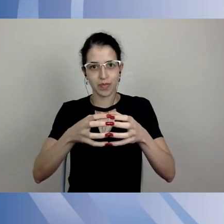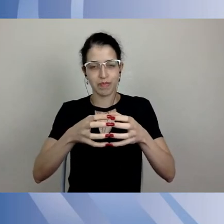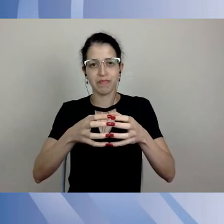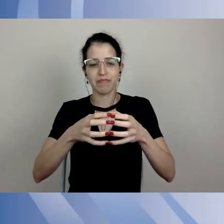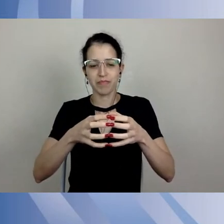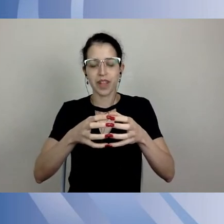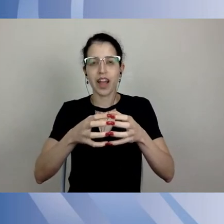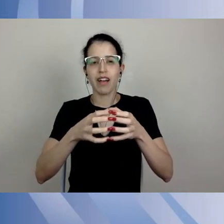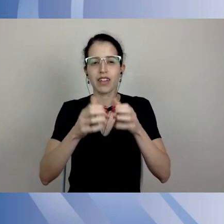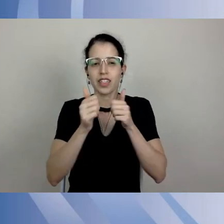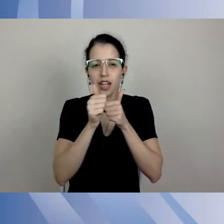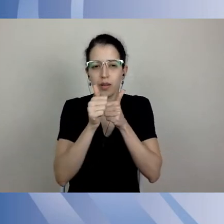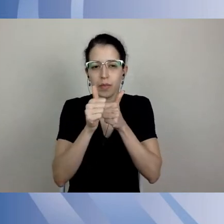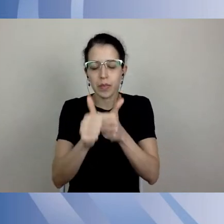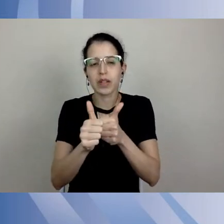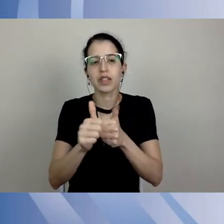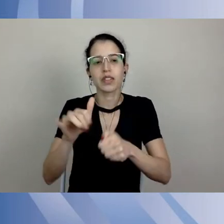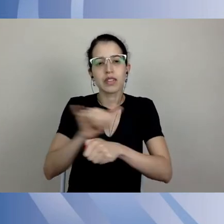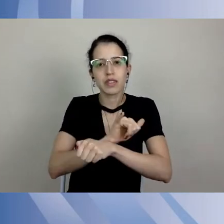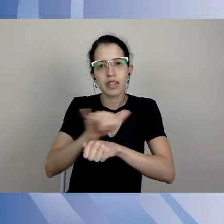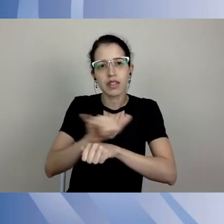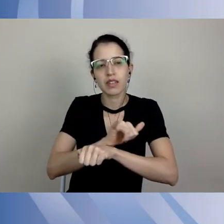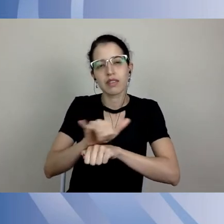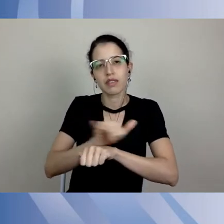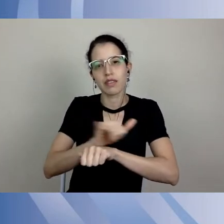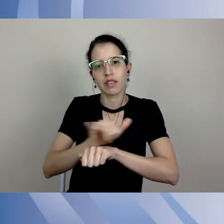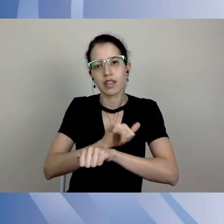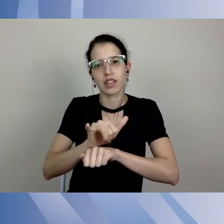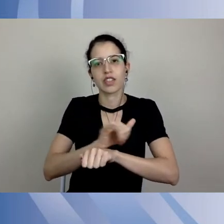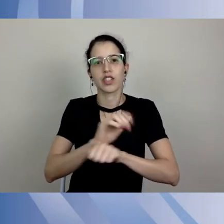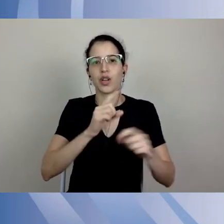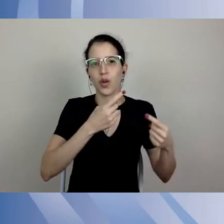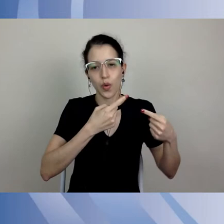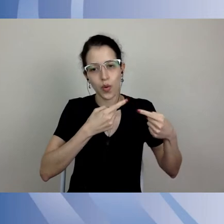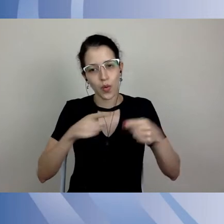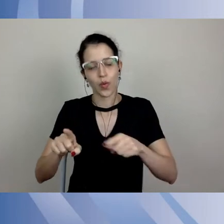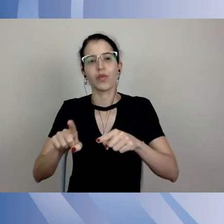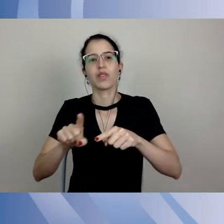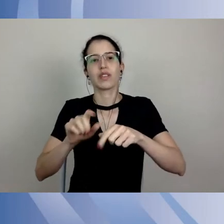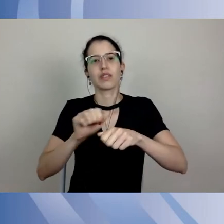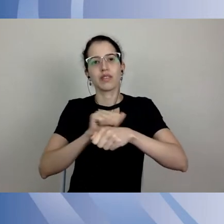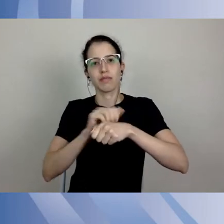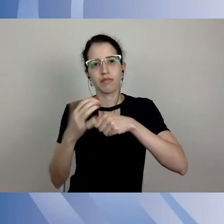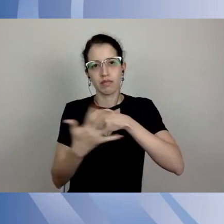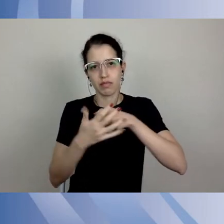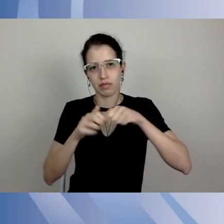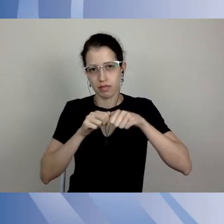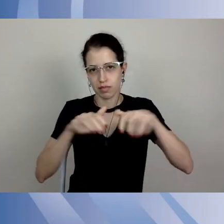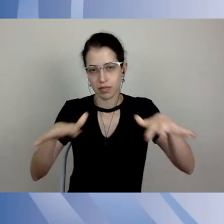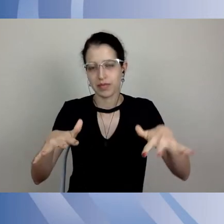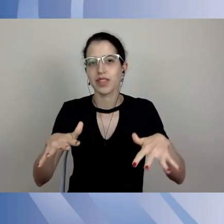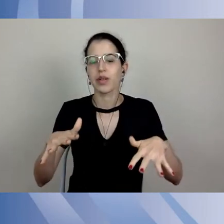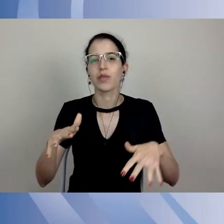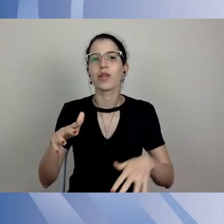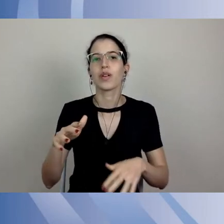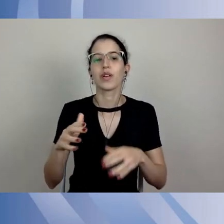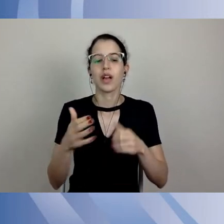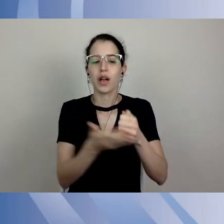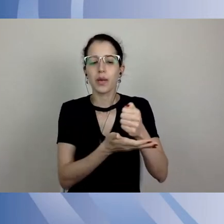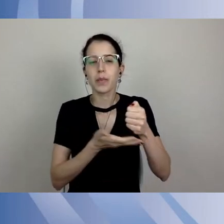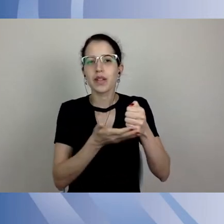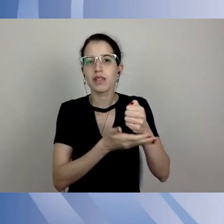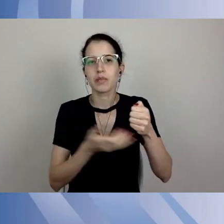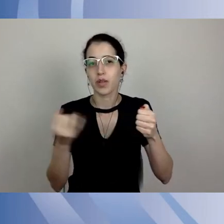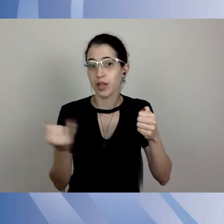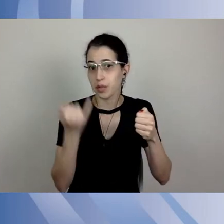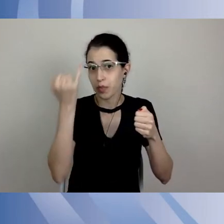de isolamento e de combate ao COVID. Então, existe um princípio condutor importante que eu acho que diferencia do que